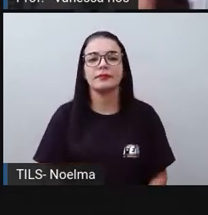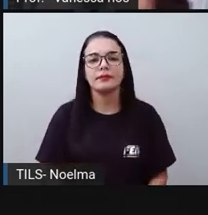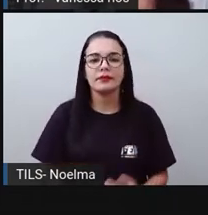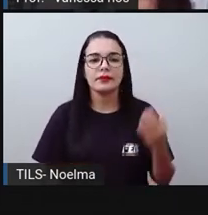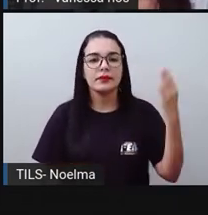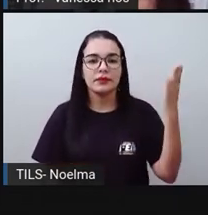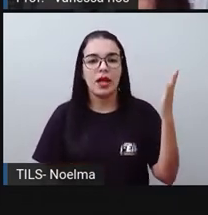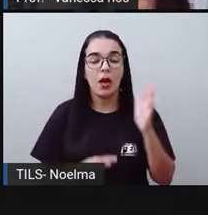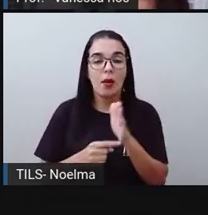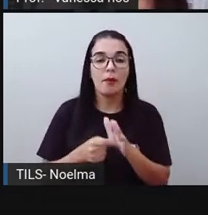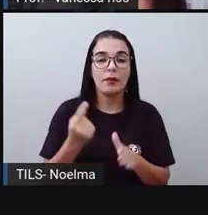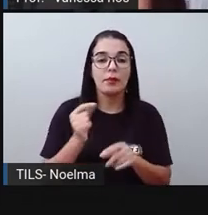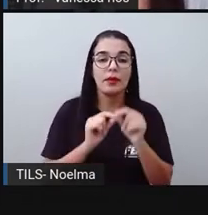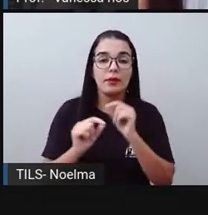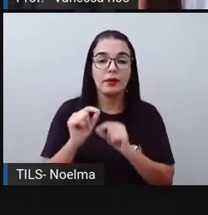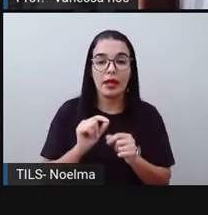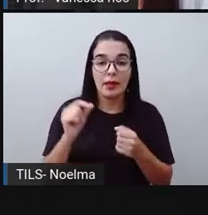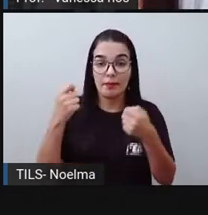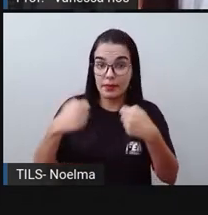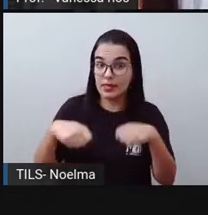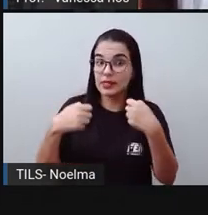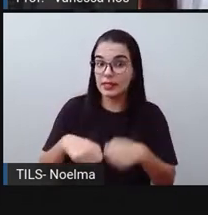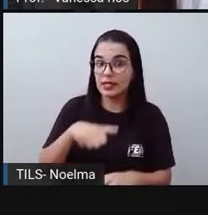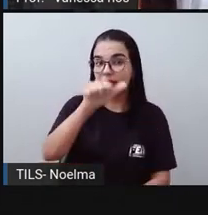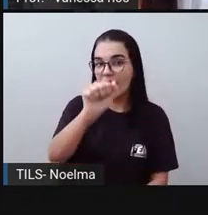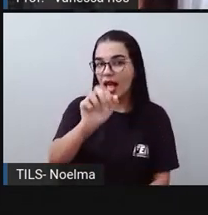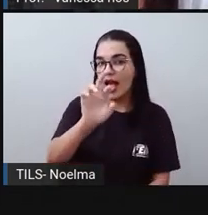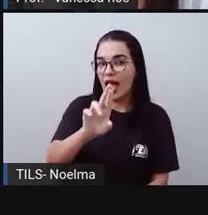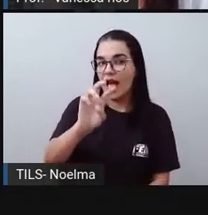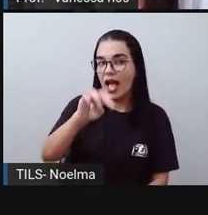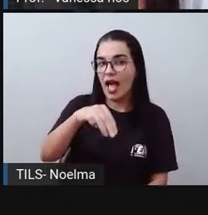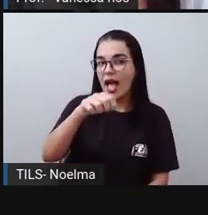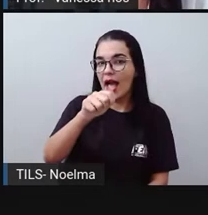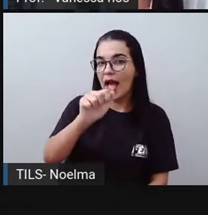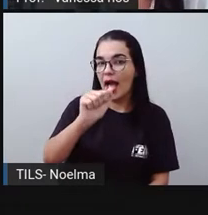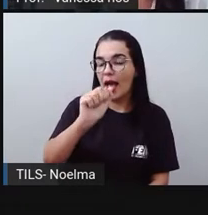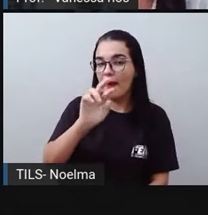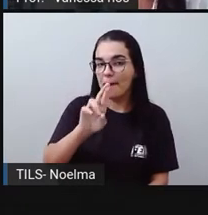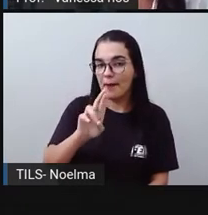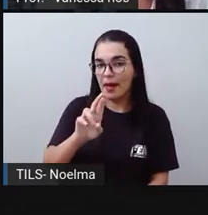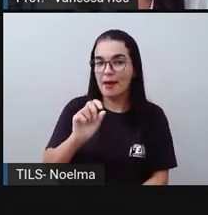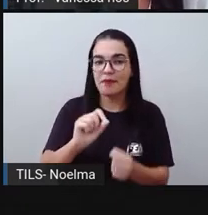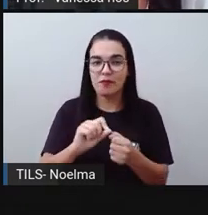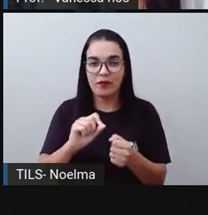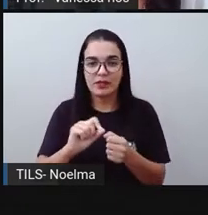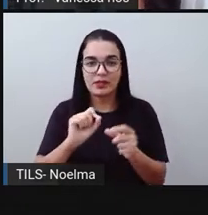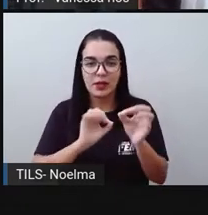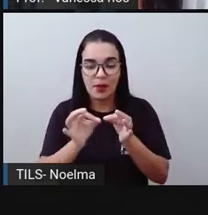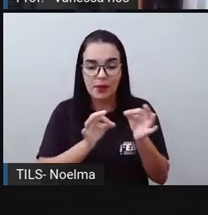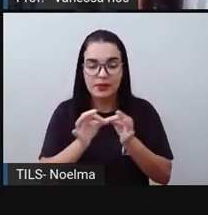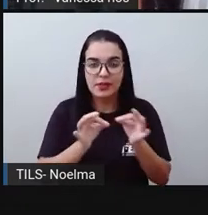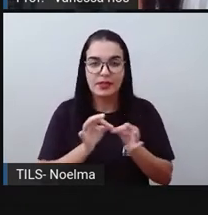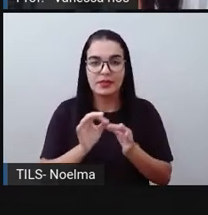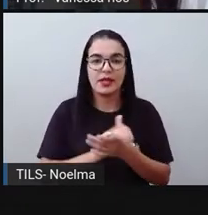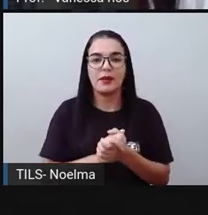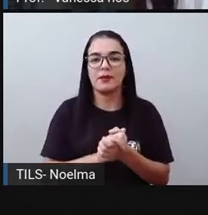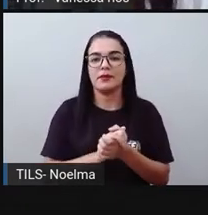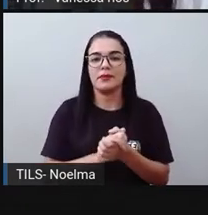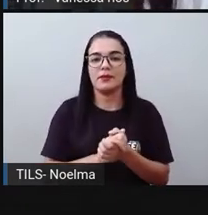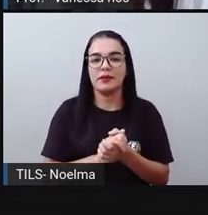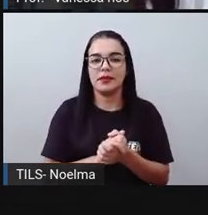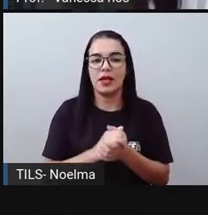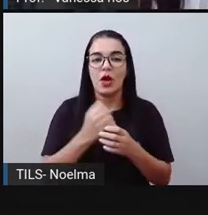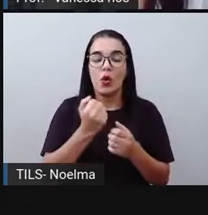primeiro passo consiste em armar a operação. Para realizar esse primeiro passo, devemos